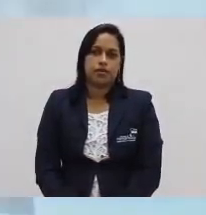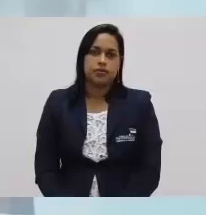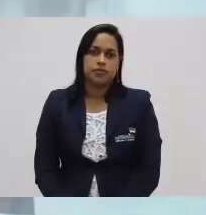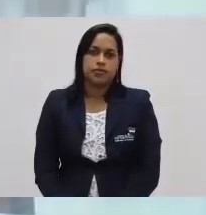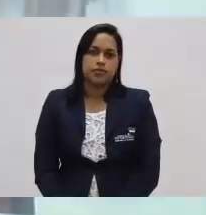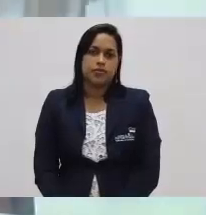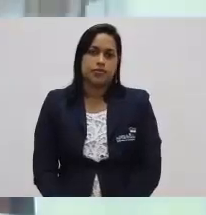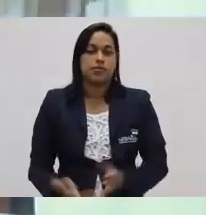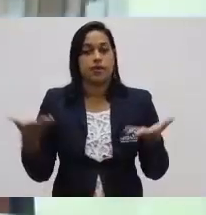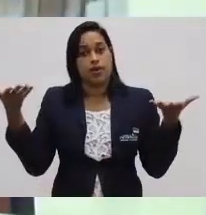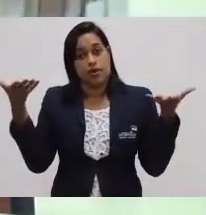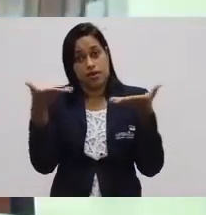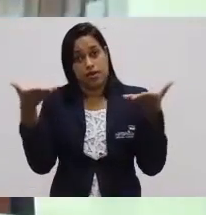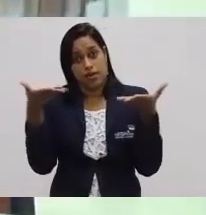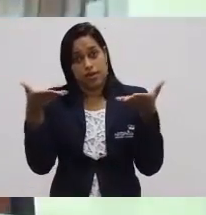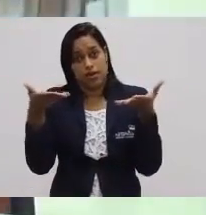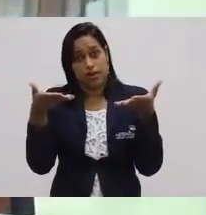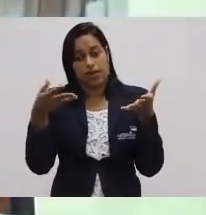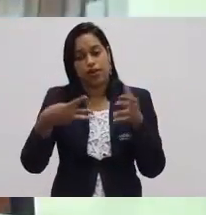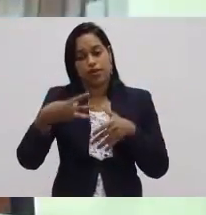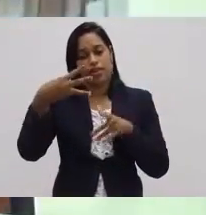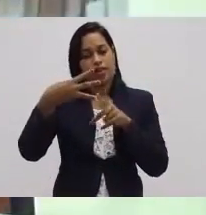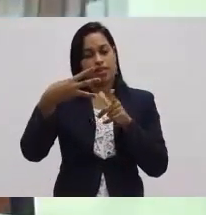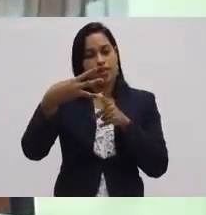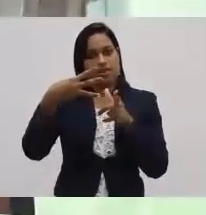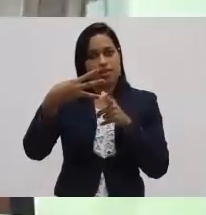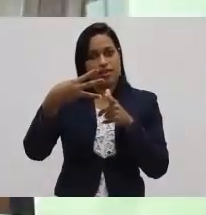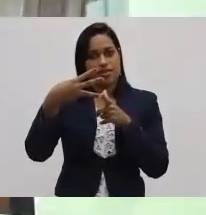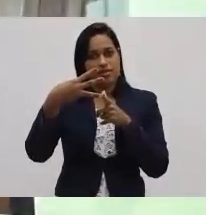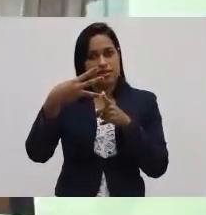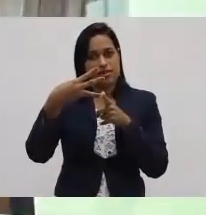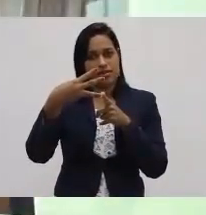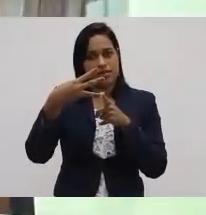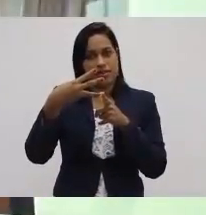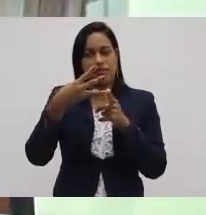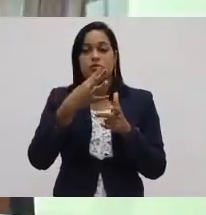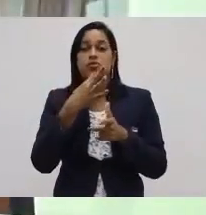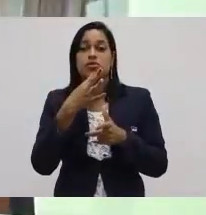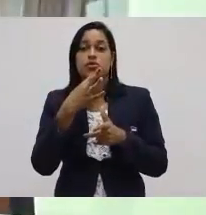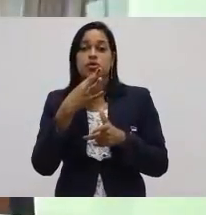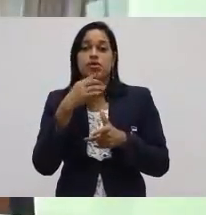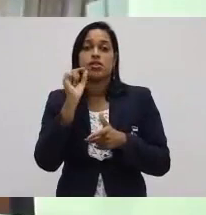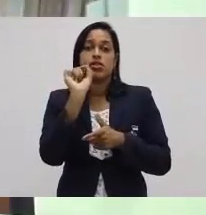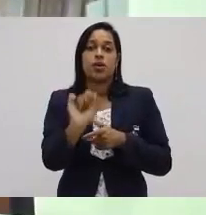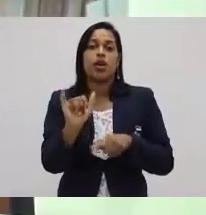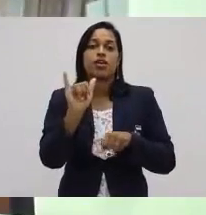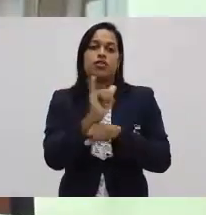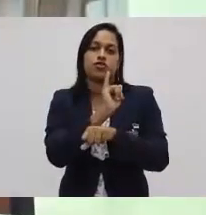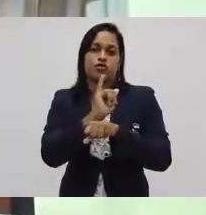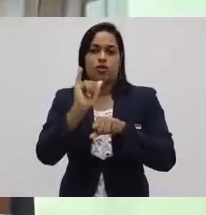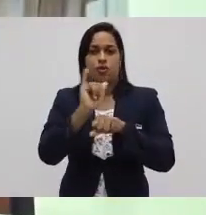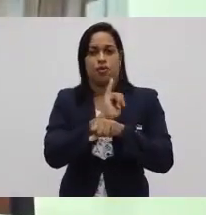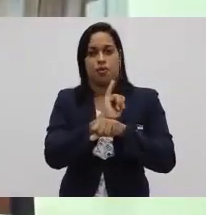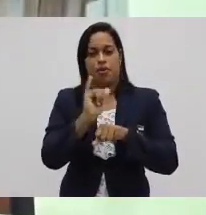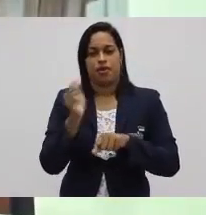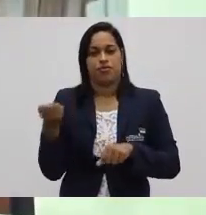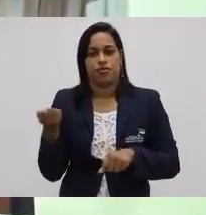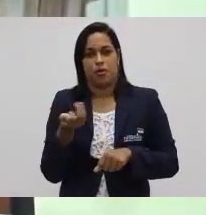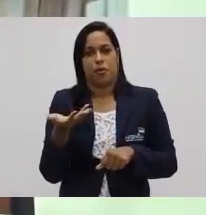E agora, finalmente, chegamos na terceira fase, na terceira etapa. Vamos conhecer os tais instrumentos de produção.